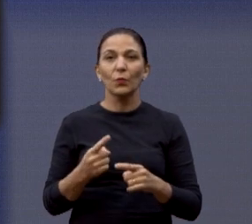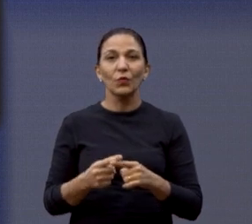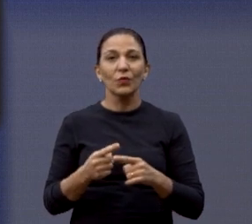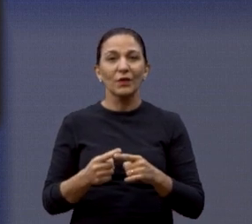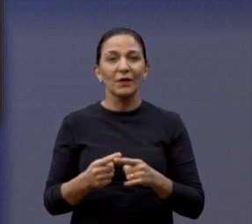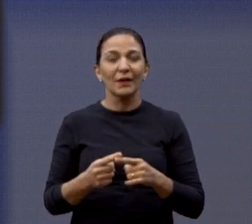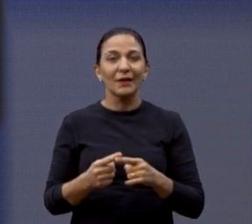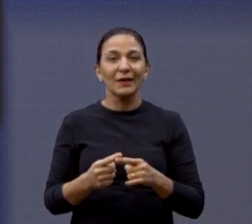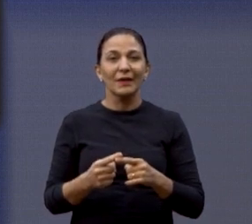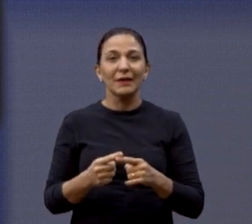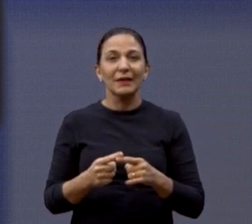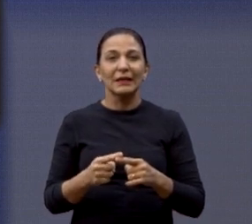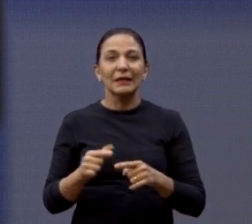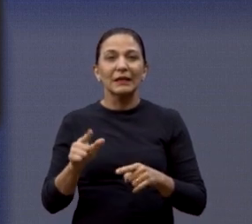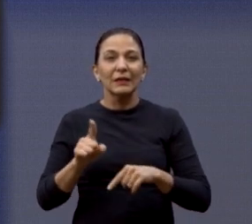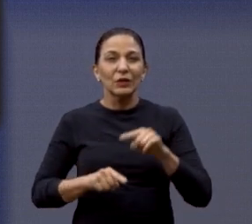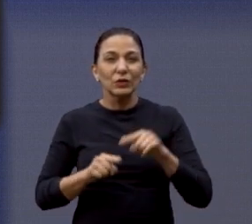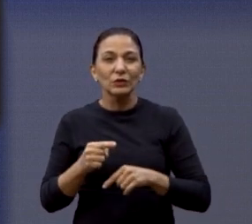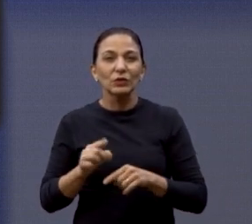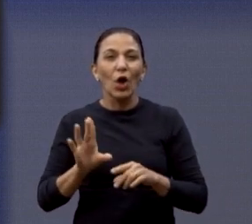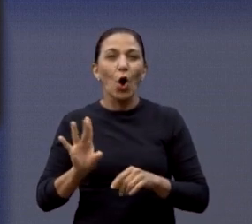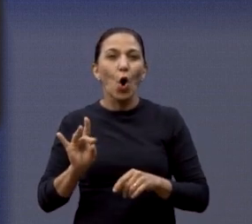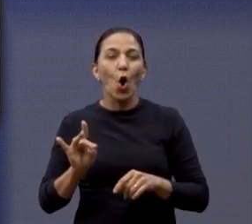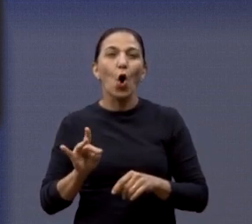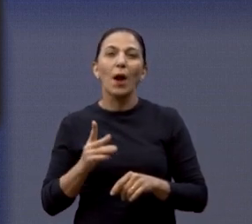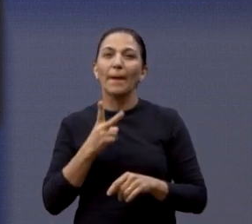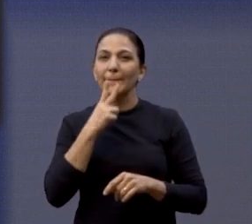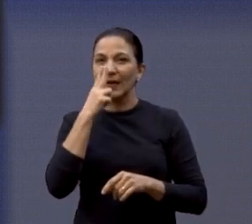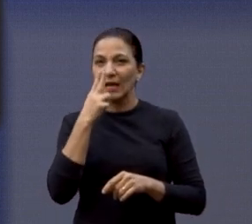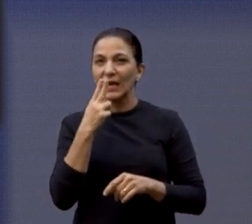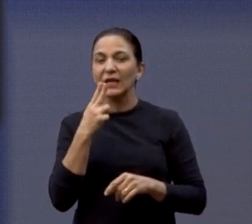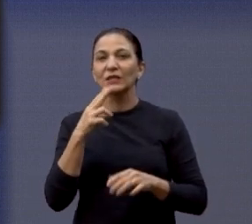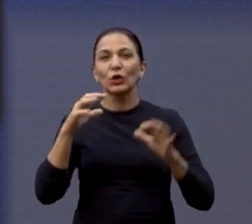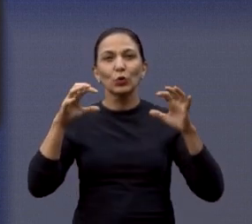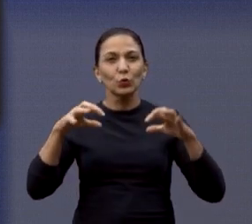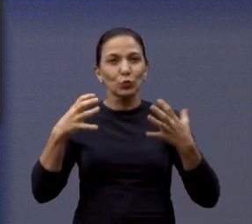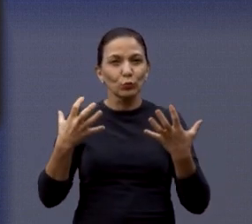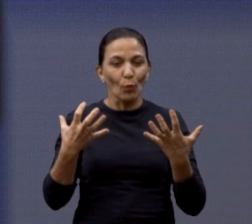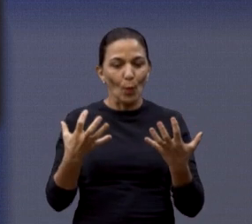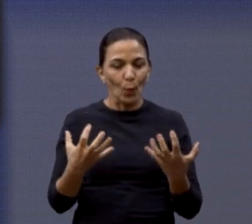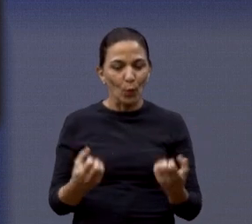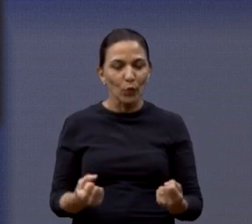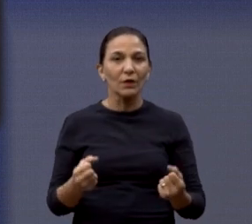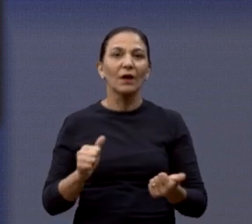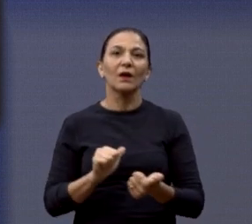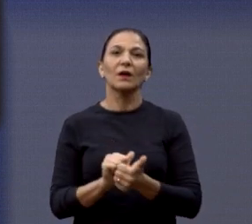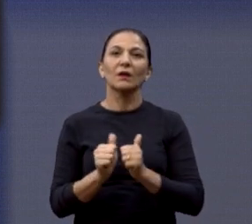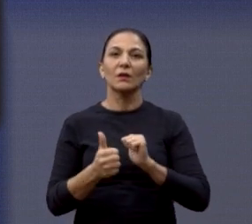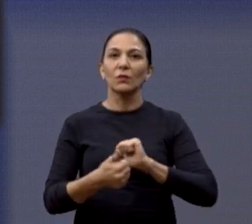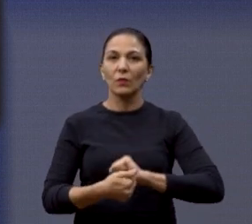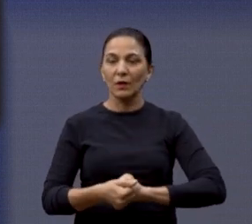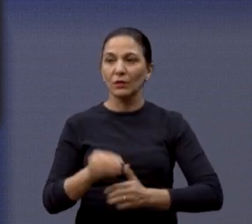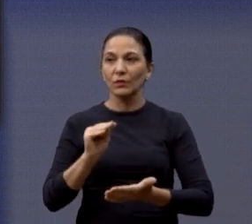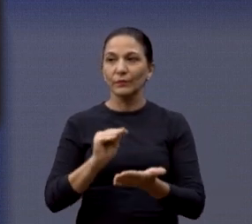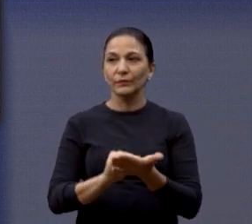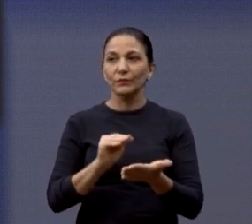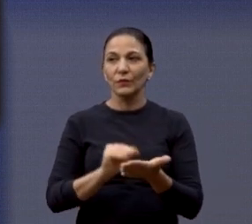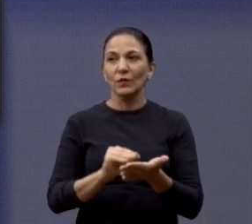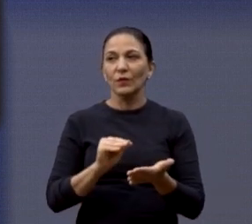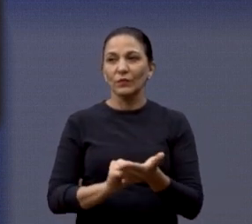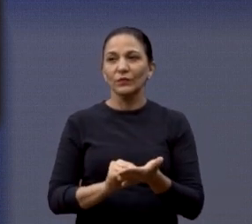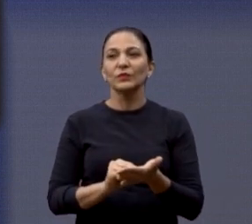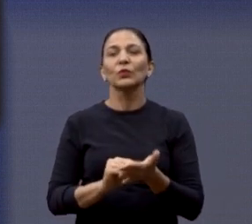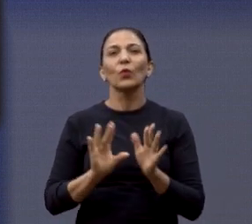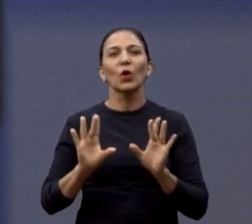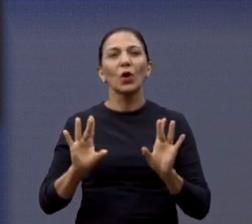chuva, é tipo uma cola, para não ter infiltração por causa do tempo de chuva. Agora só falta passar. Vim com outra